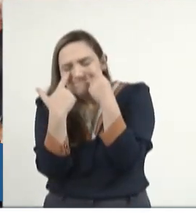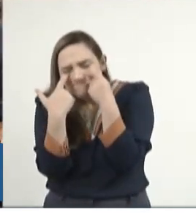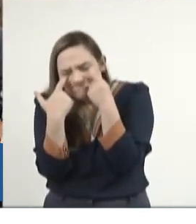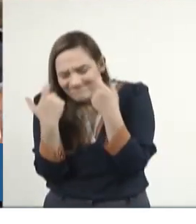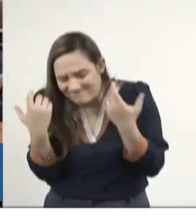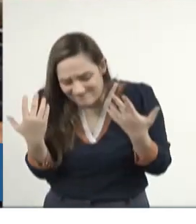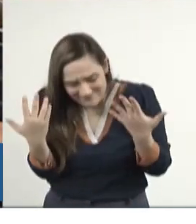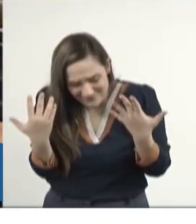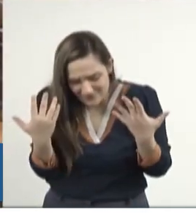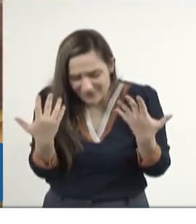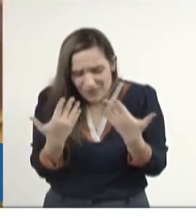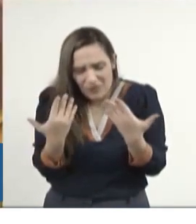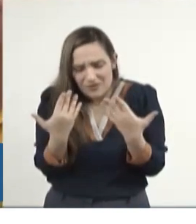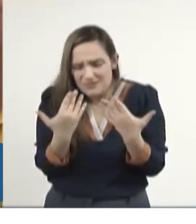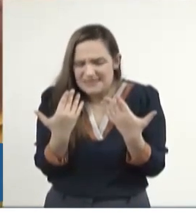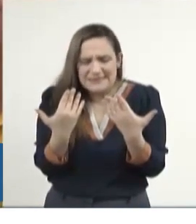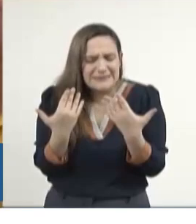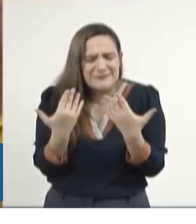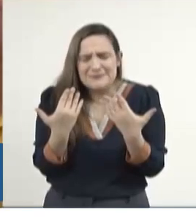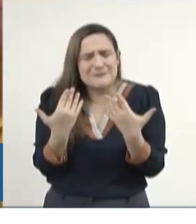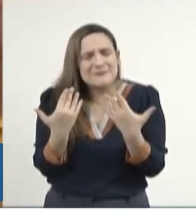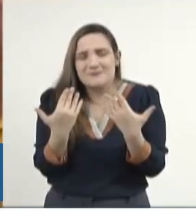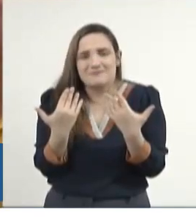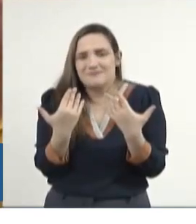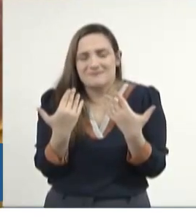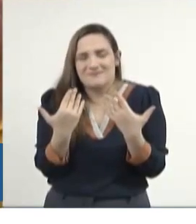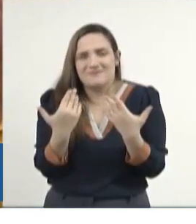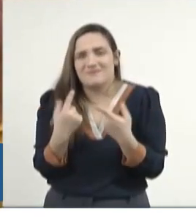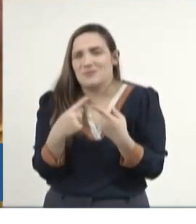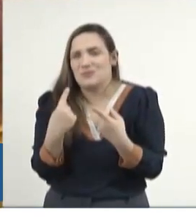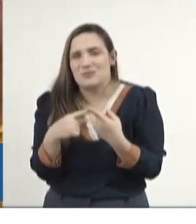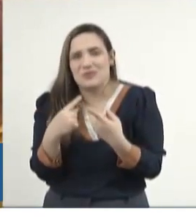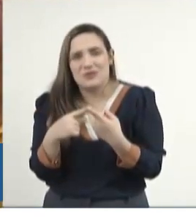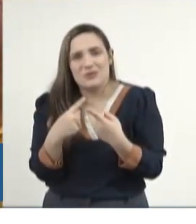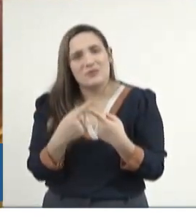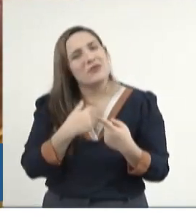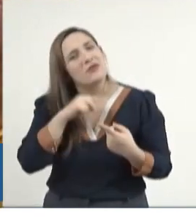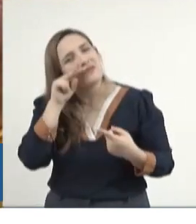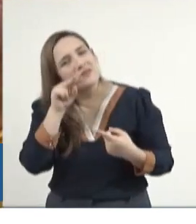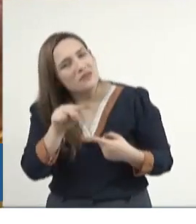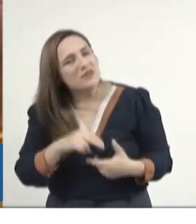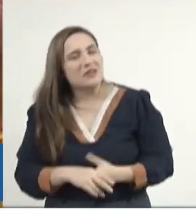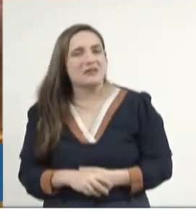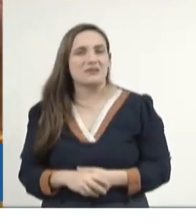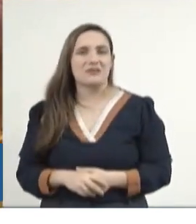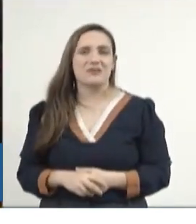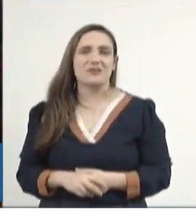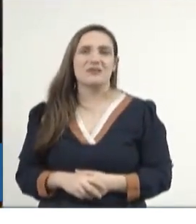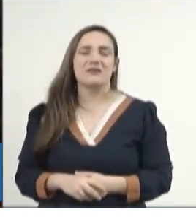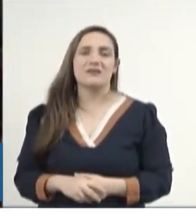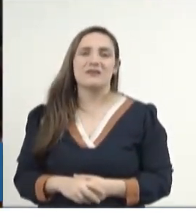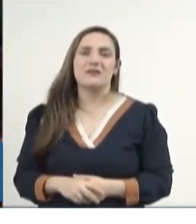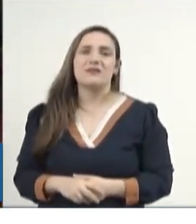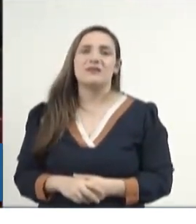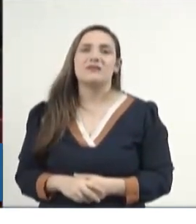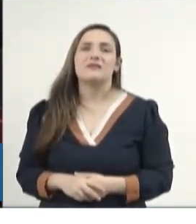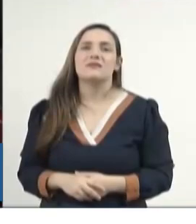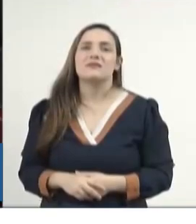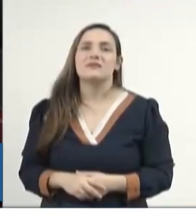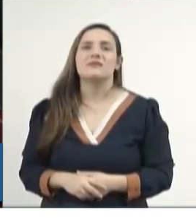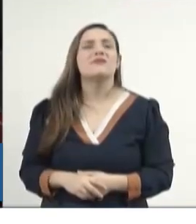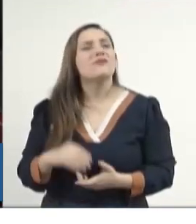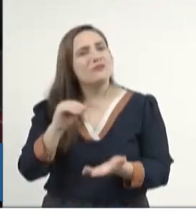momento, pois aqui eu vejo a ausência de muitos